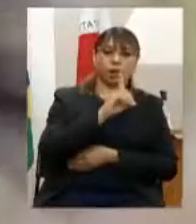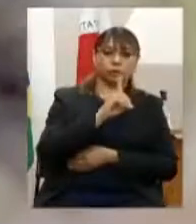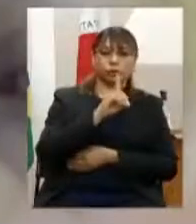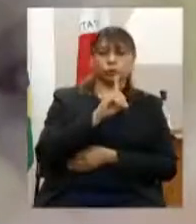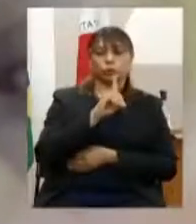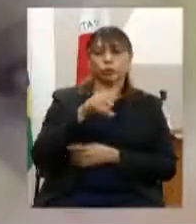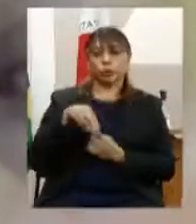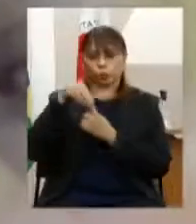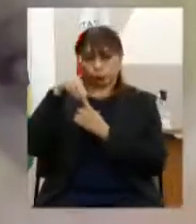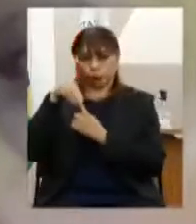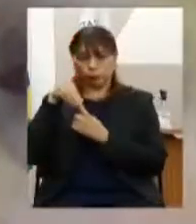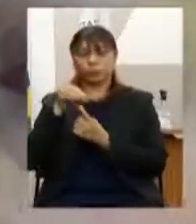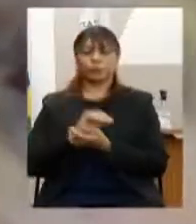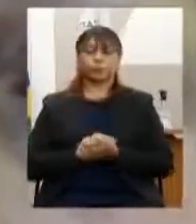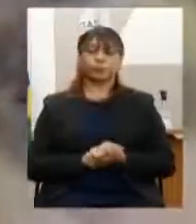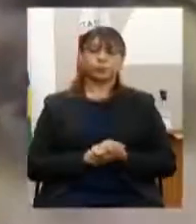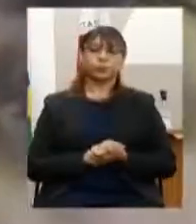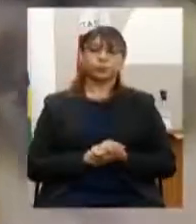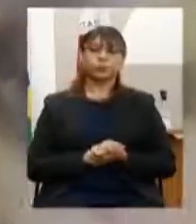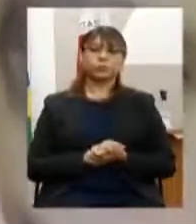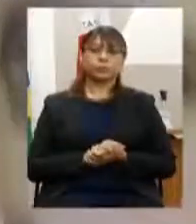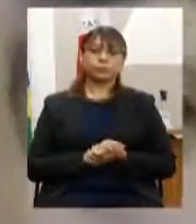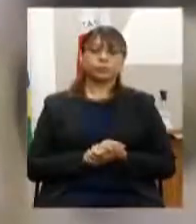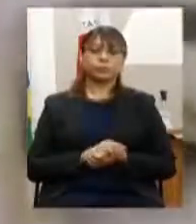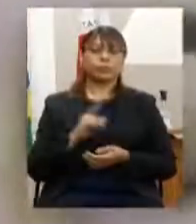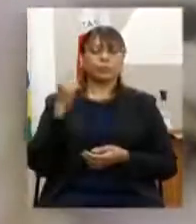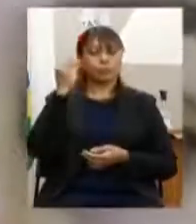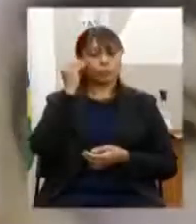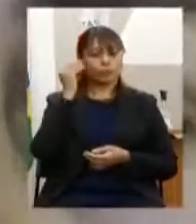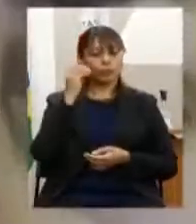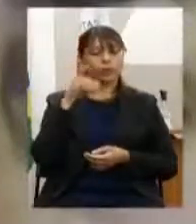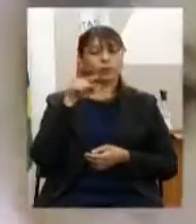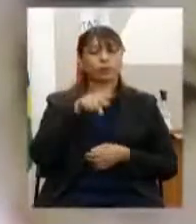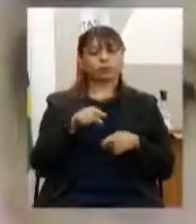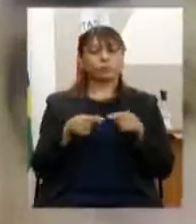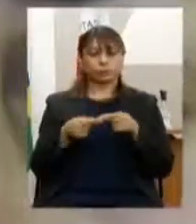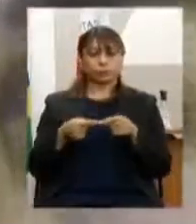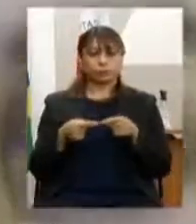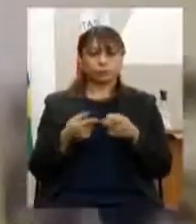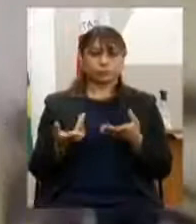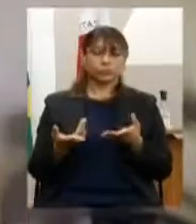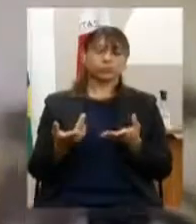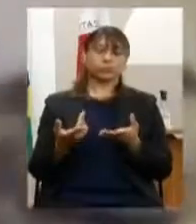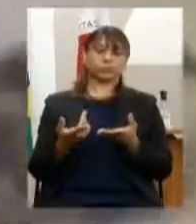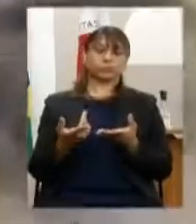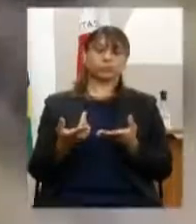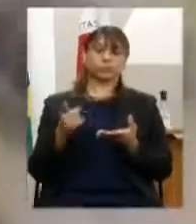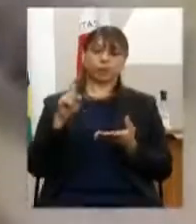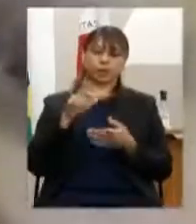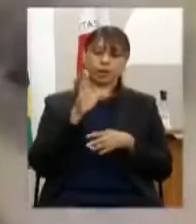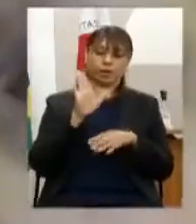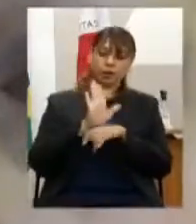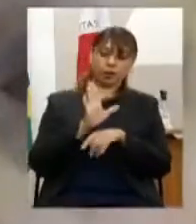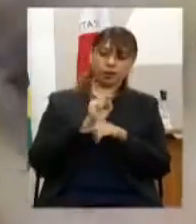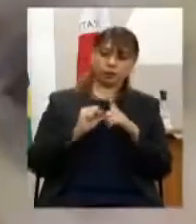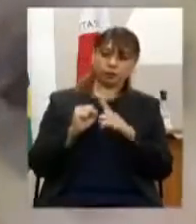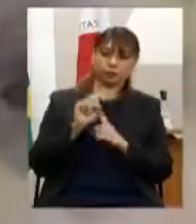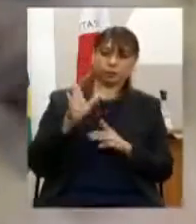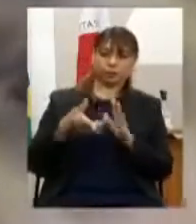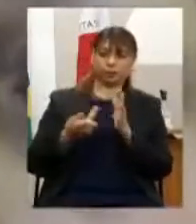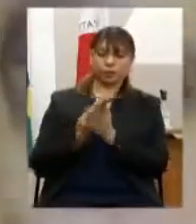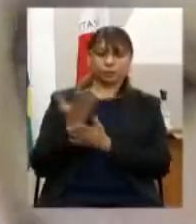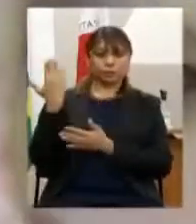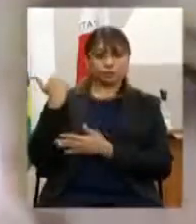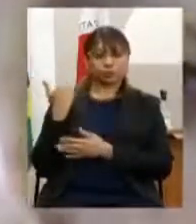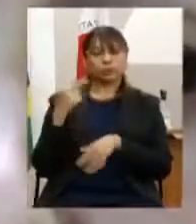considerando as deliberações das conferências estaduais de assistência social ocorridas e ainda uma dívida que o